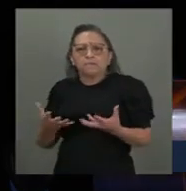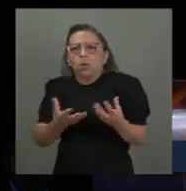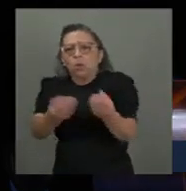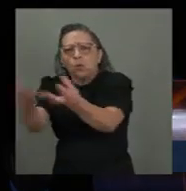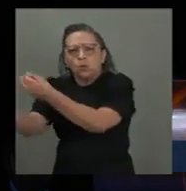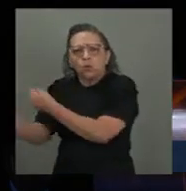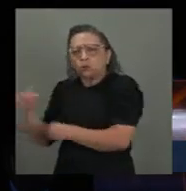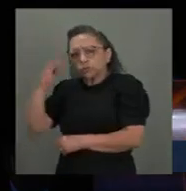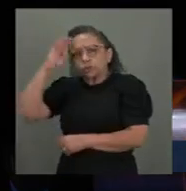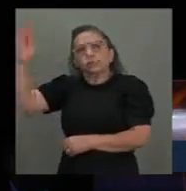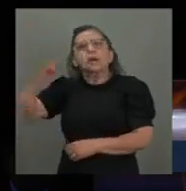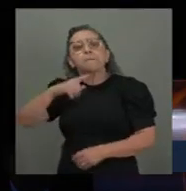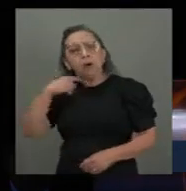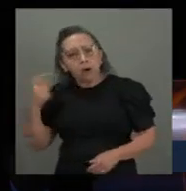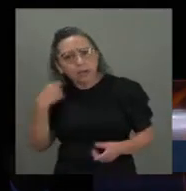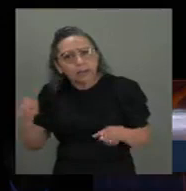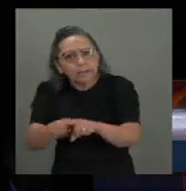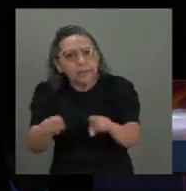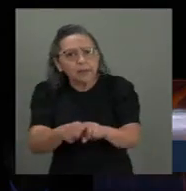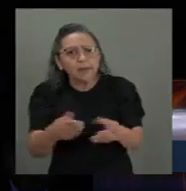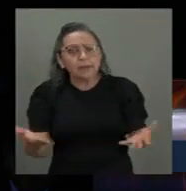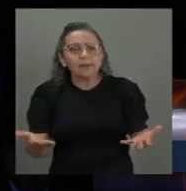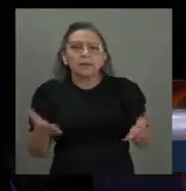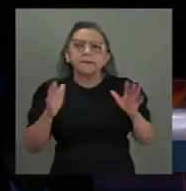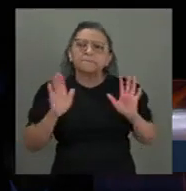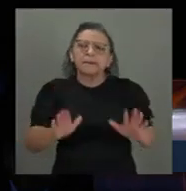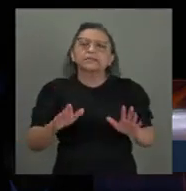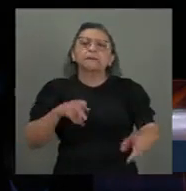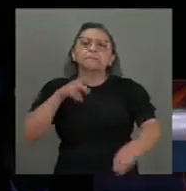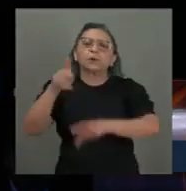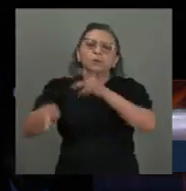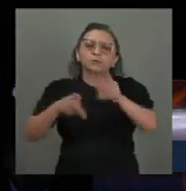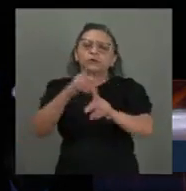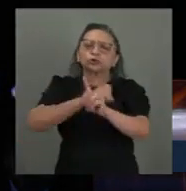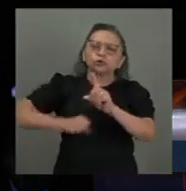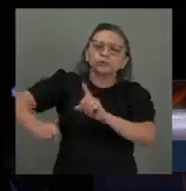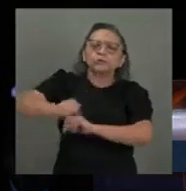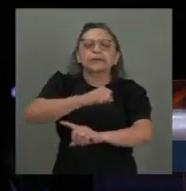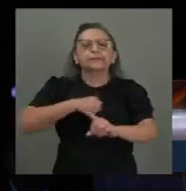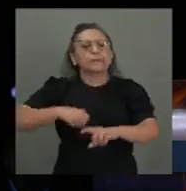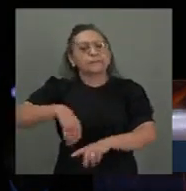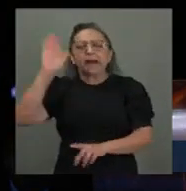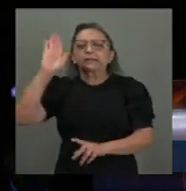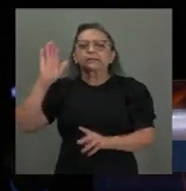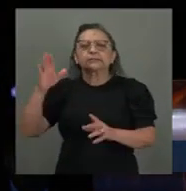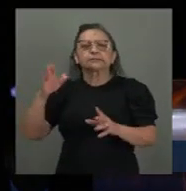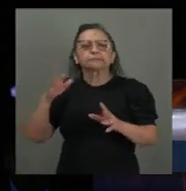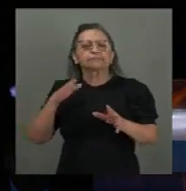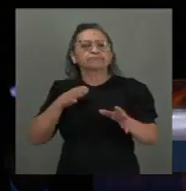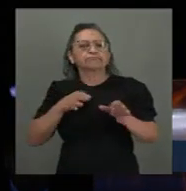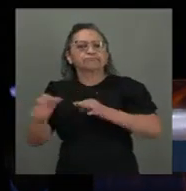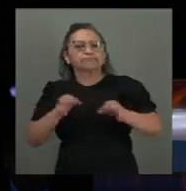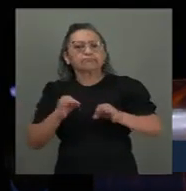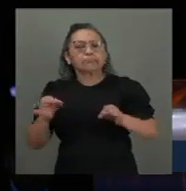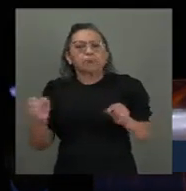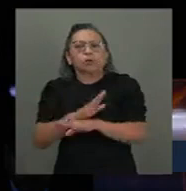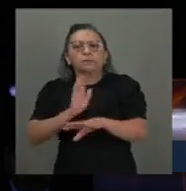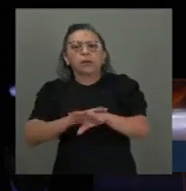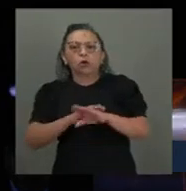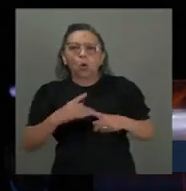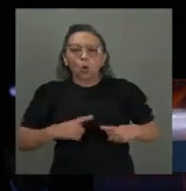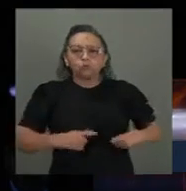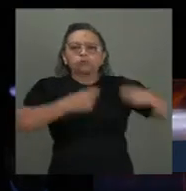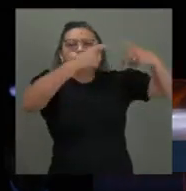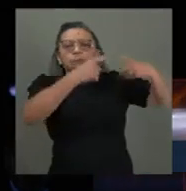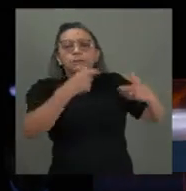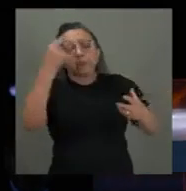e milhares de soldados, mas a população civil é a que está mais despreparada para aquele conflito que ela nem achava que ia